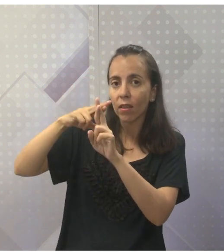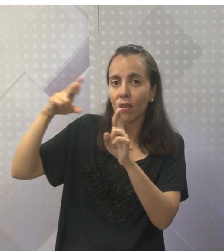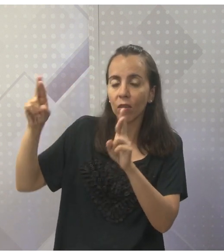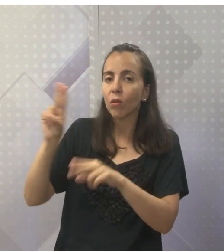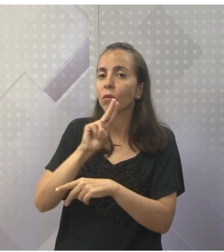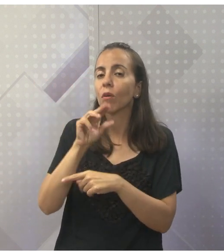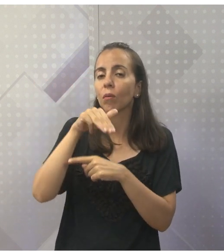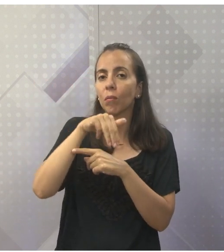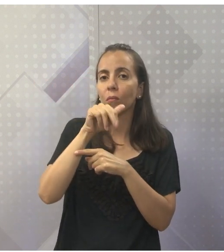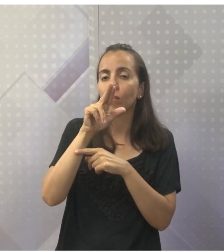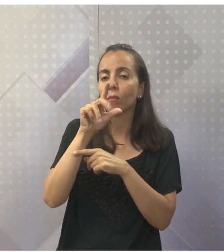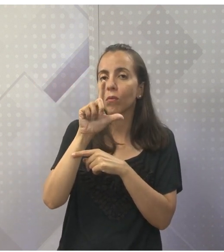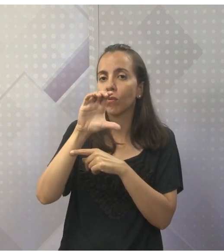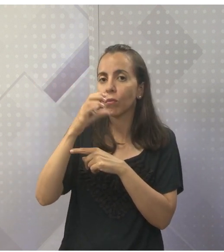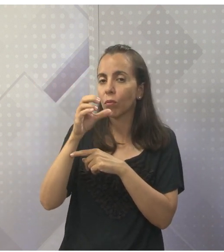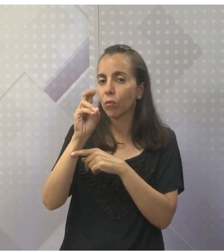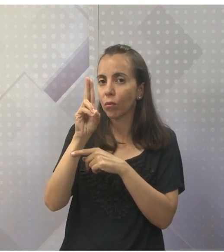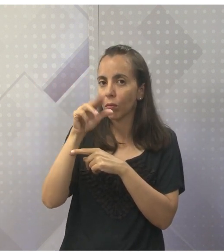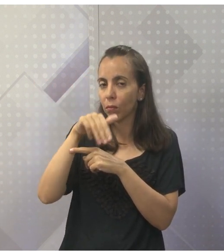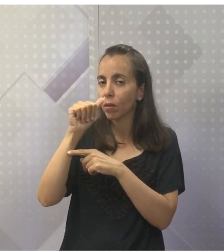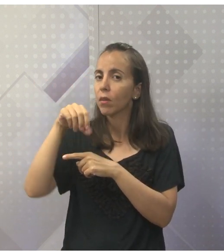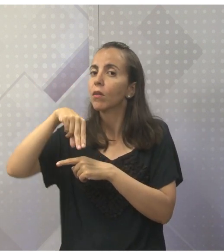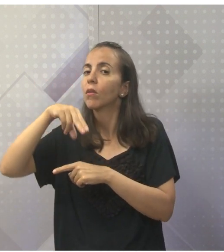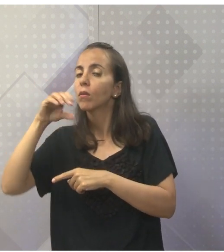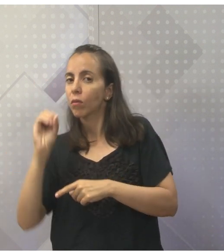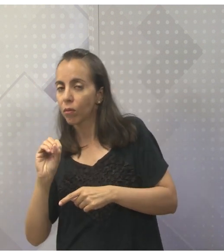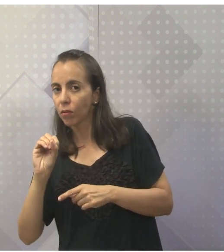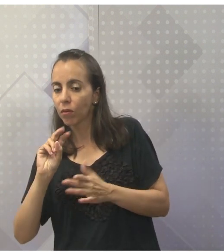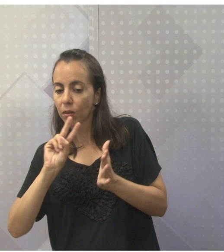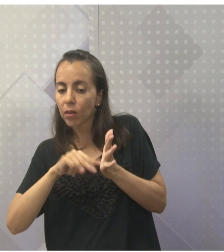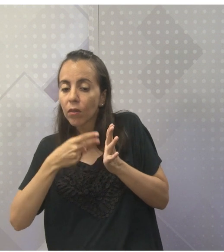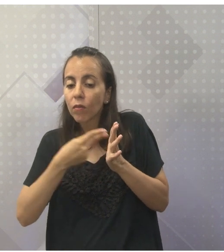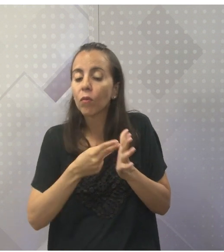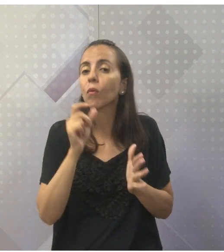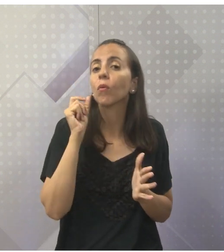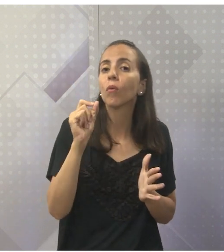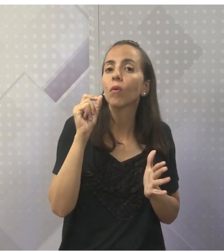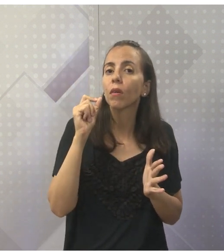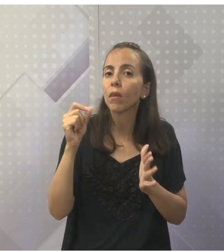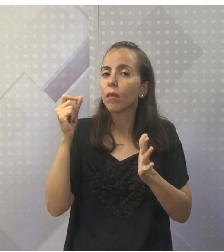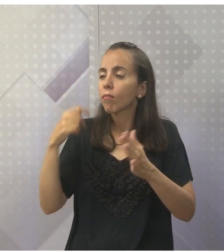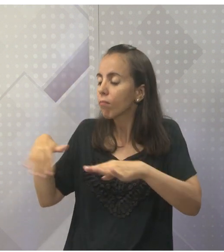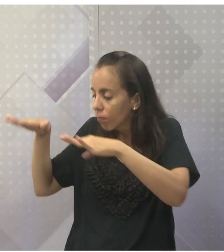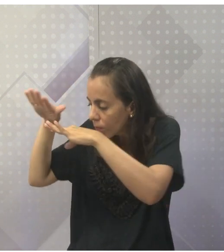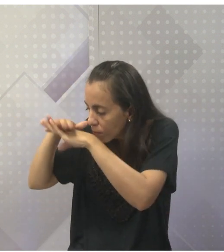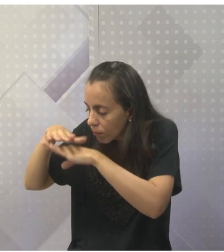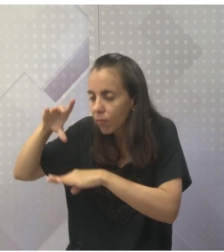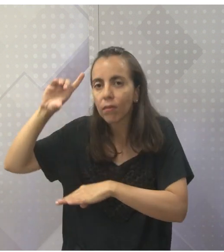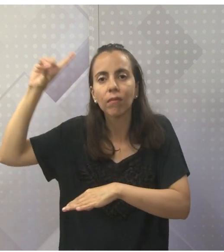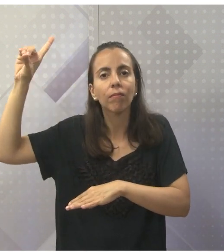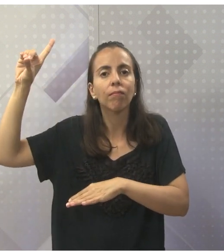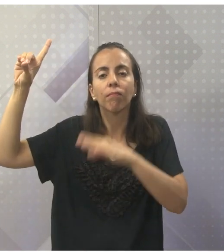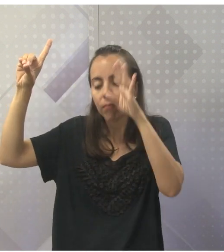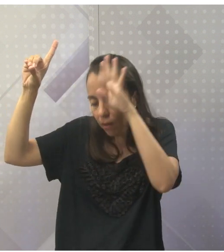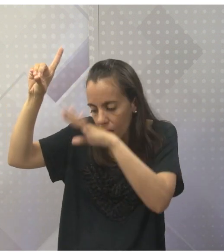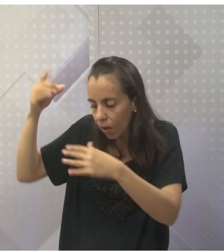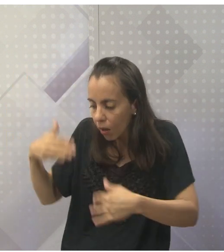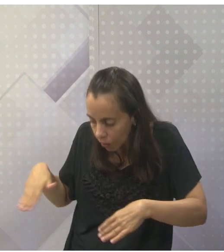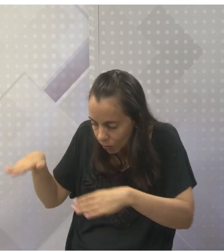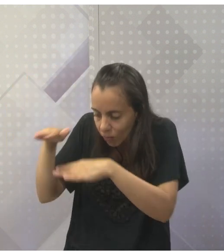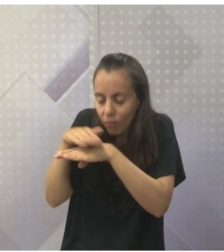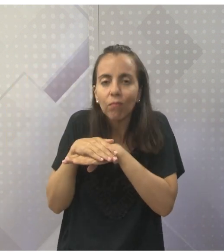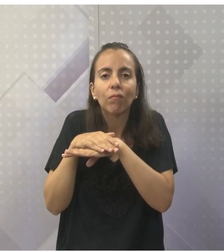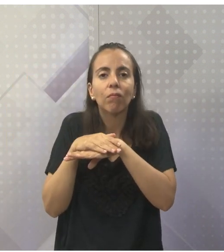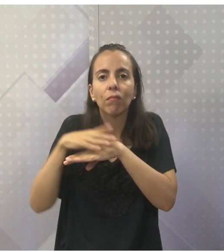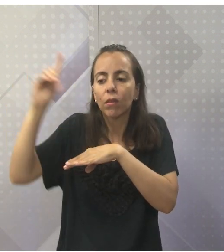árabe, aslamar. E significa submetido a Deus, certo? Então, o muçulmano, ele é